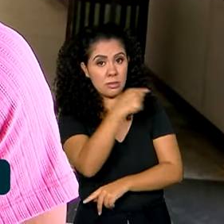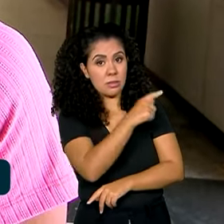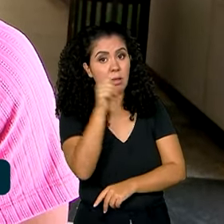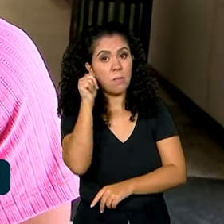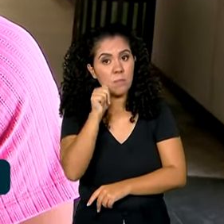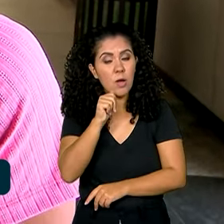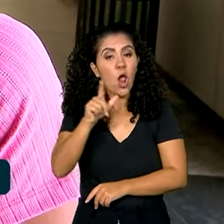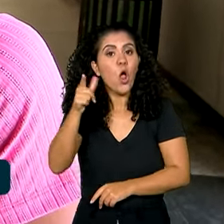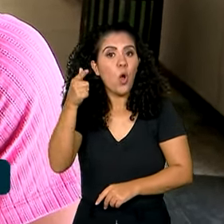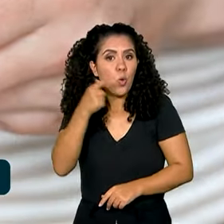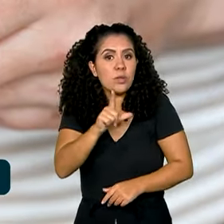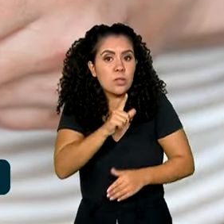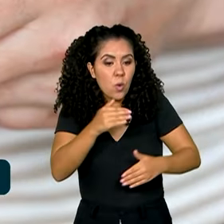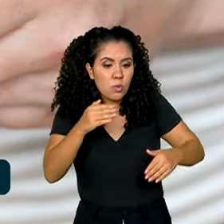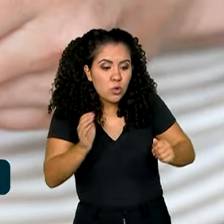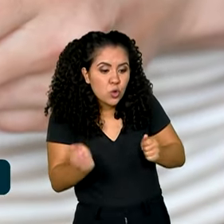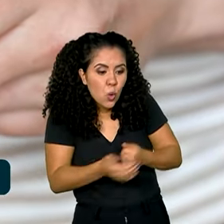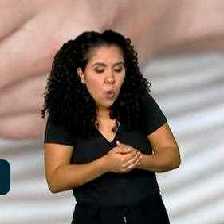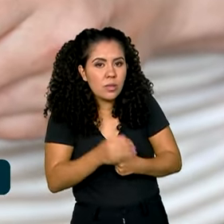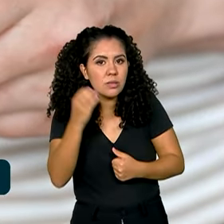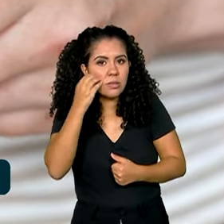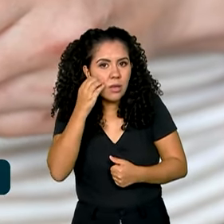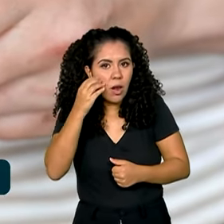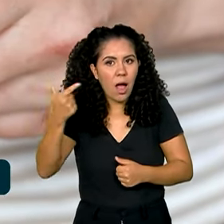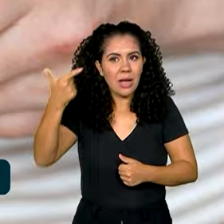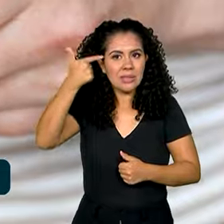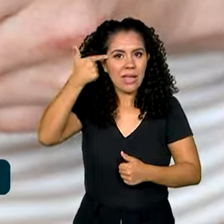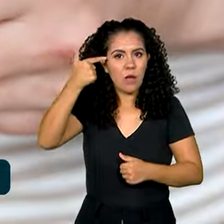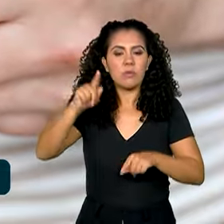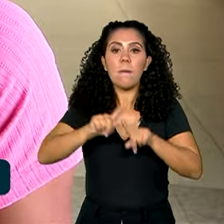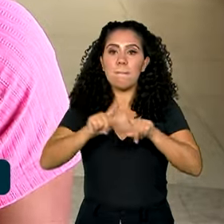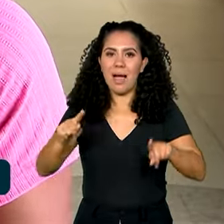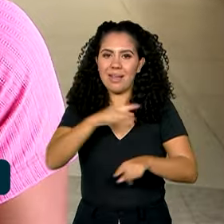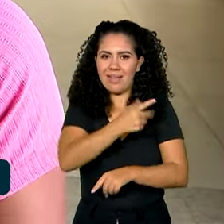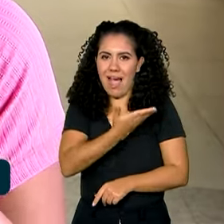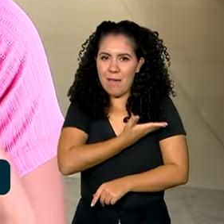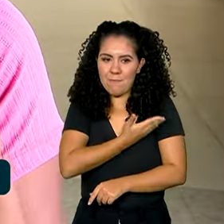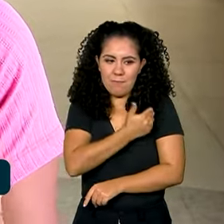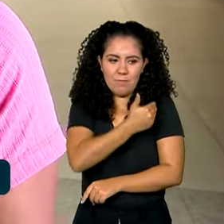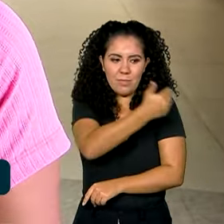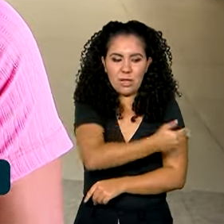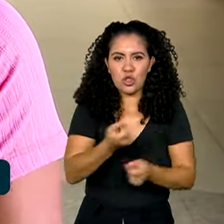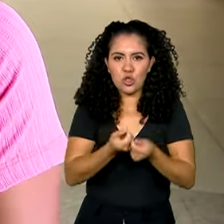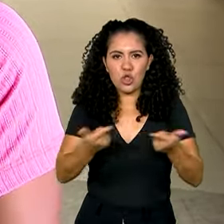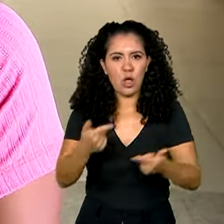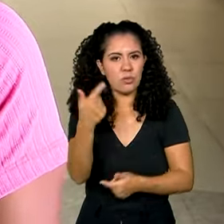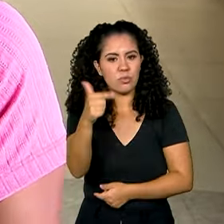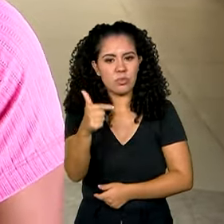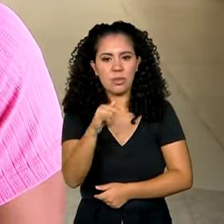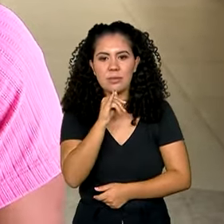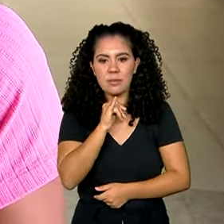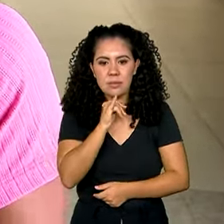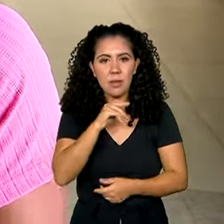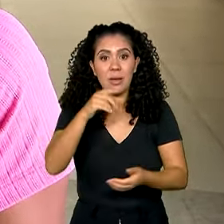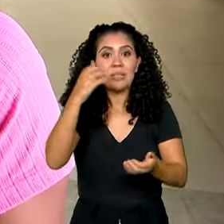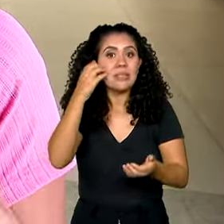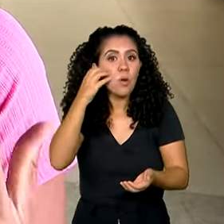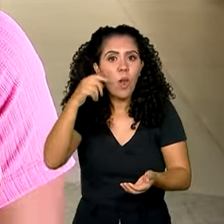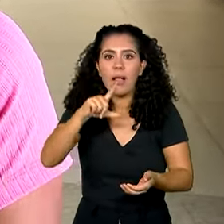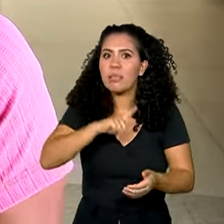celular durante um assalto, mas a amiga não teve a mesma sorte. No nosso celular hoje tem tudo, banco,